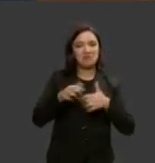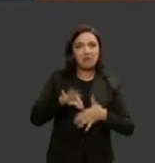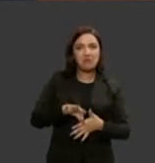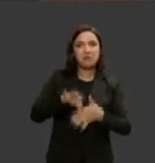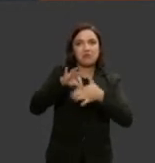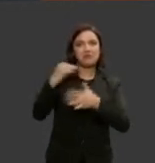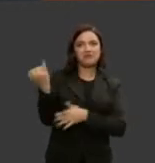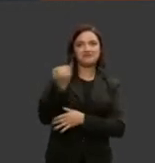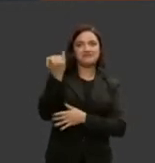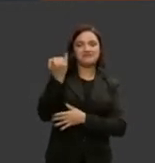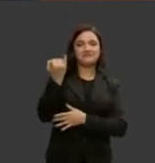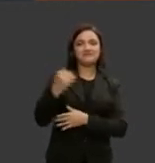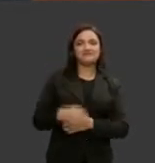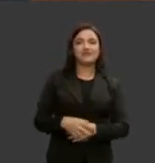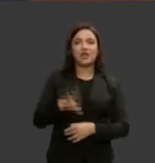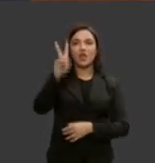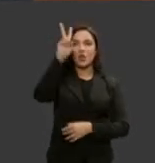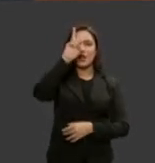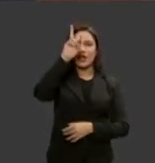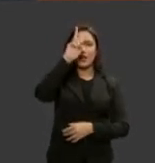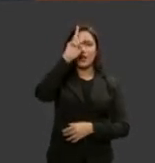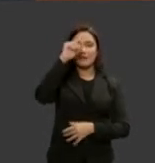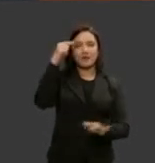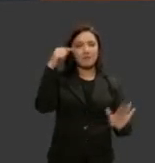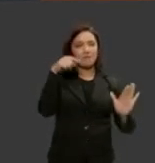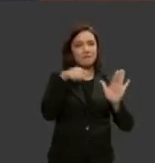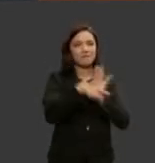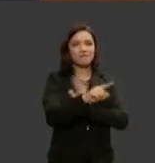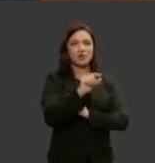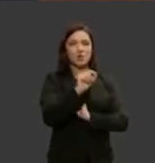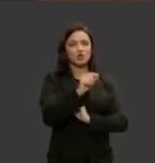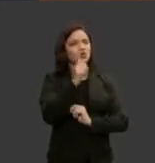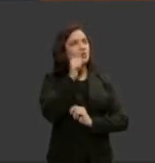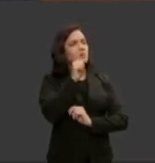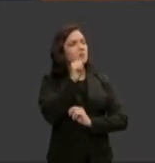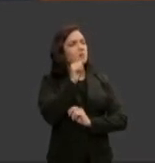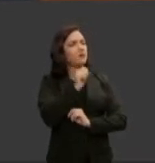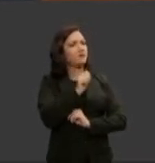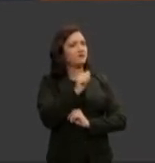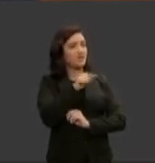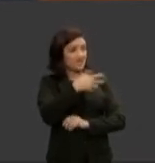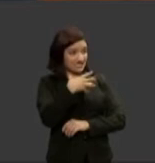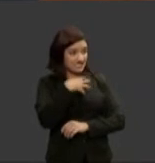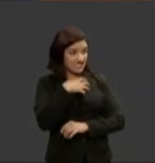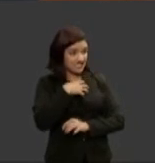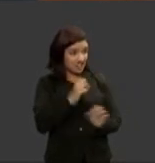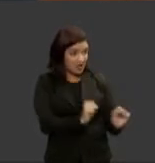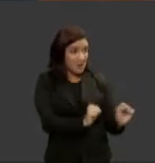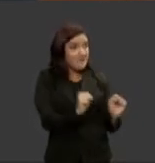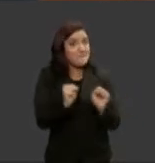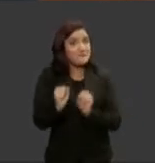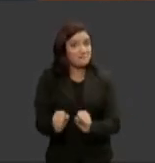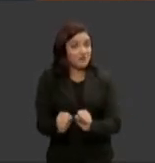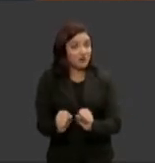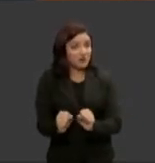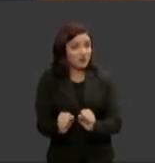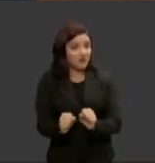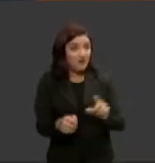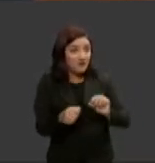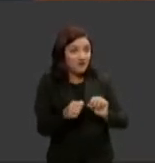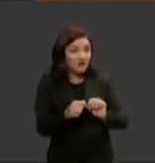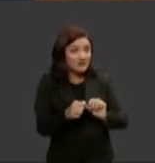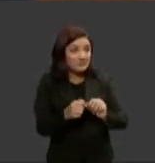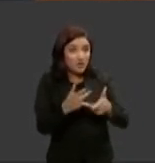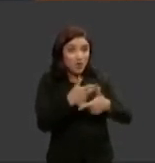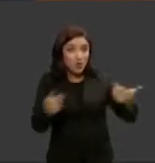de uma pergunta que foi feita a uma mulher poderosa e aí foi feita a pergunta seguinte você se sente poderosa fazendo muitas coisas